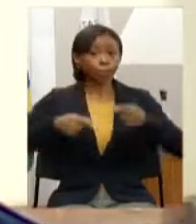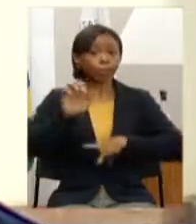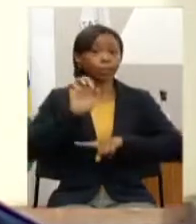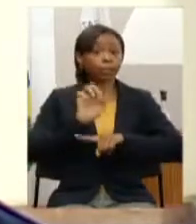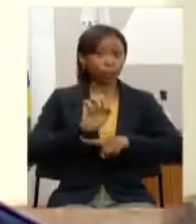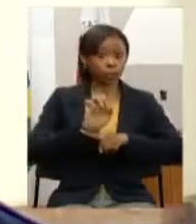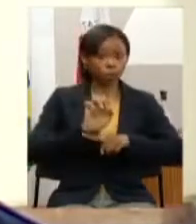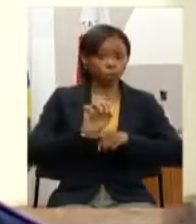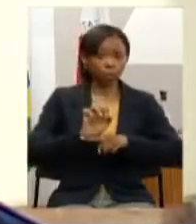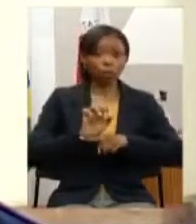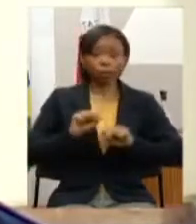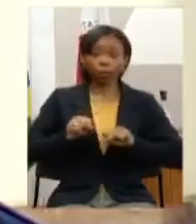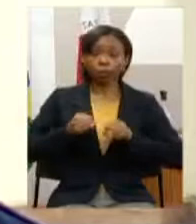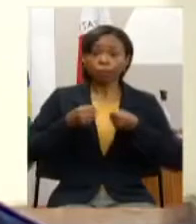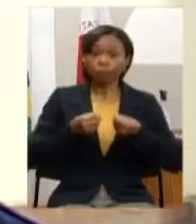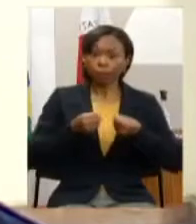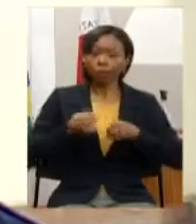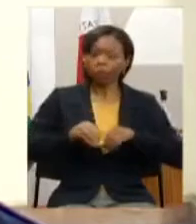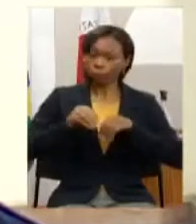necessário